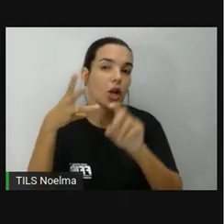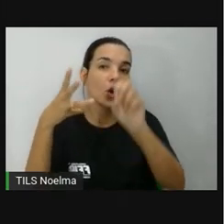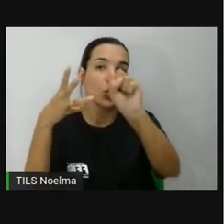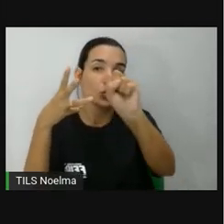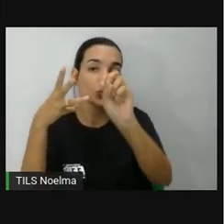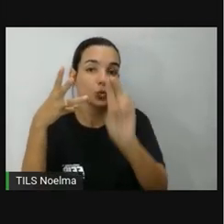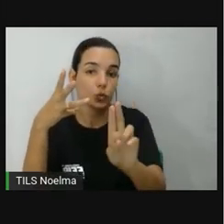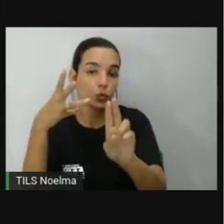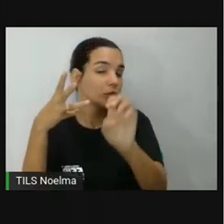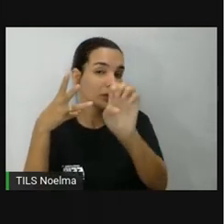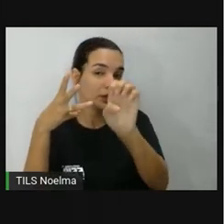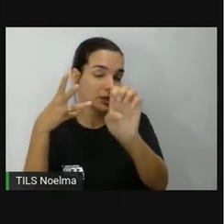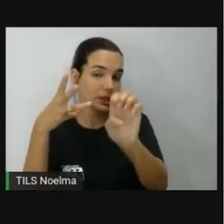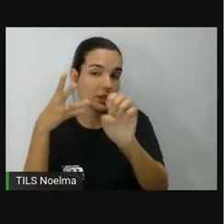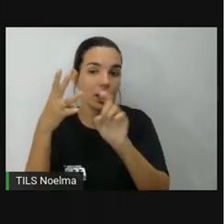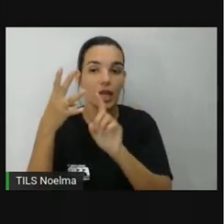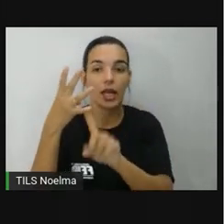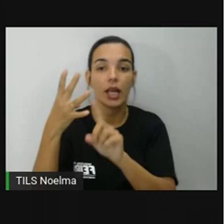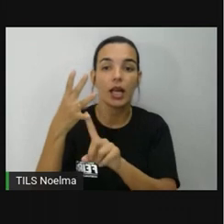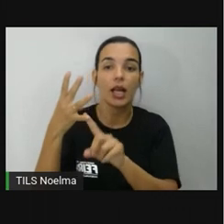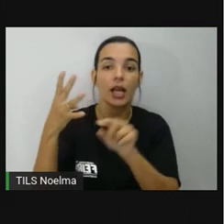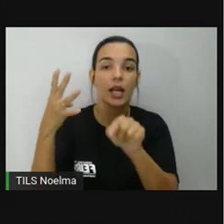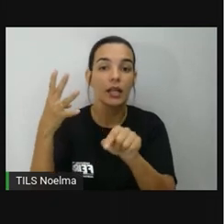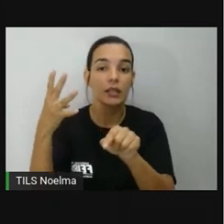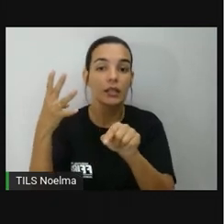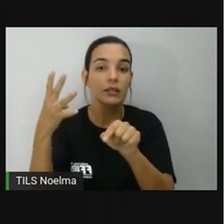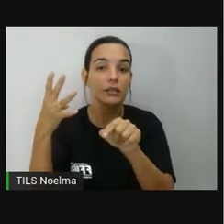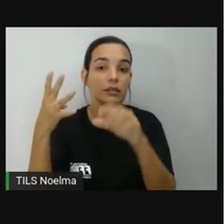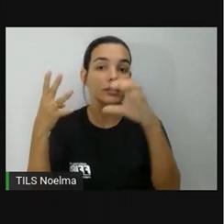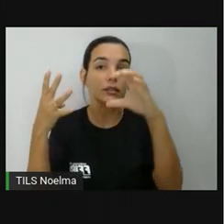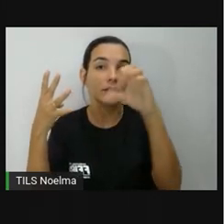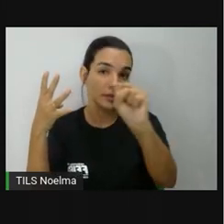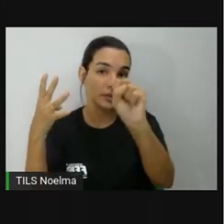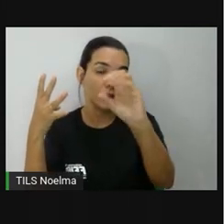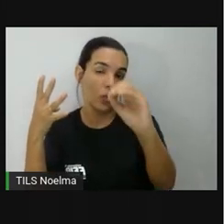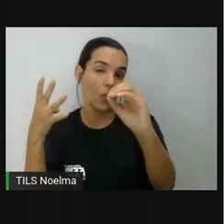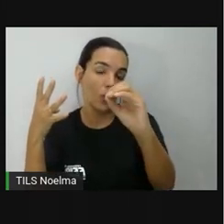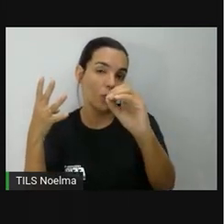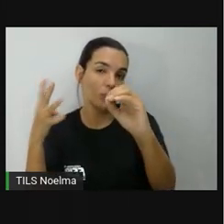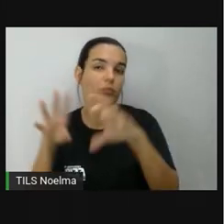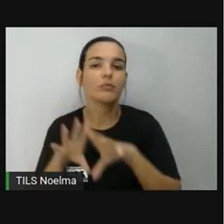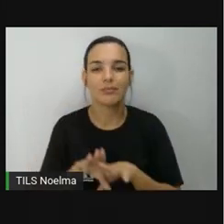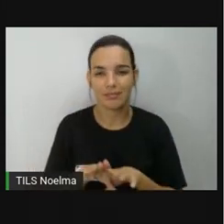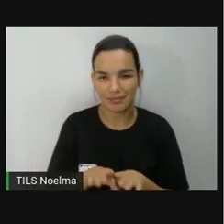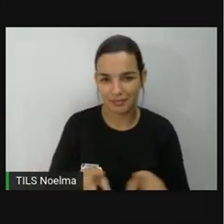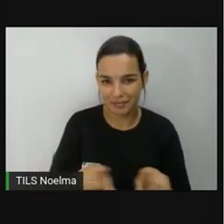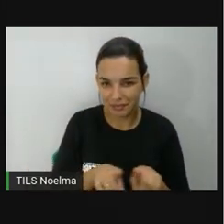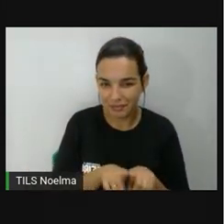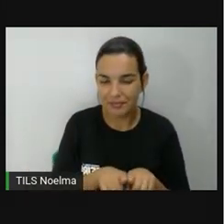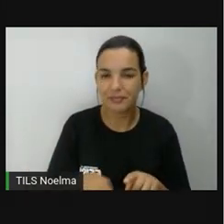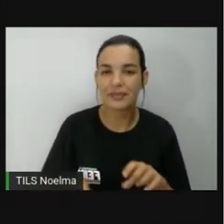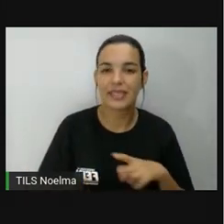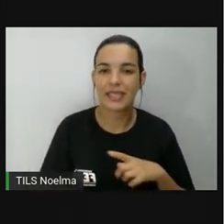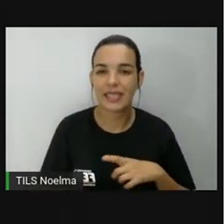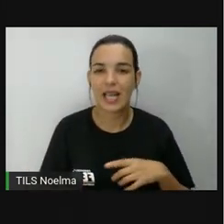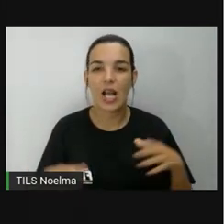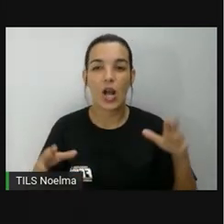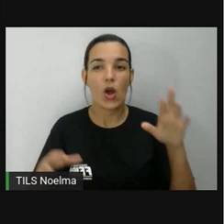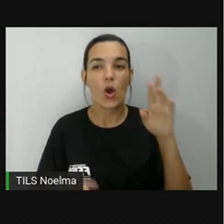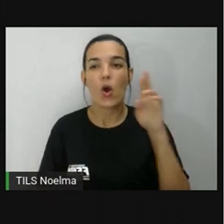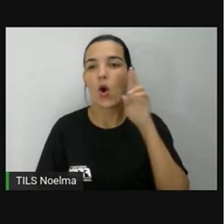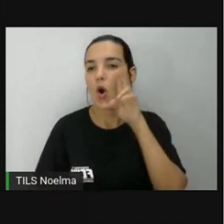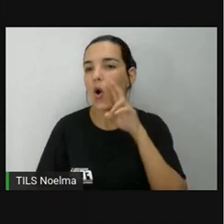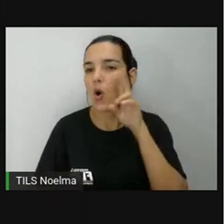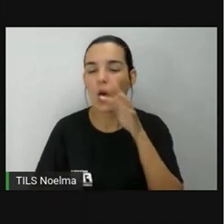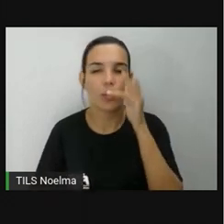sudeste. E entre o sul e o oeste, o sudoeste. A rosa dos ventos apresenta ainda